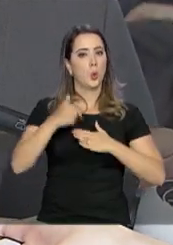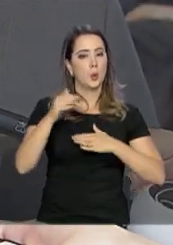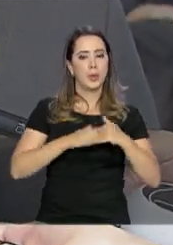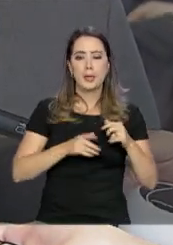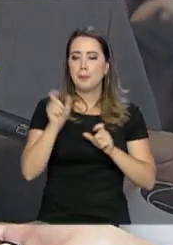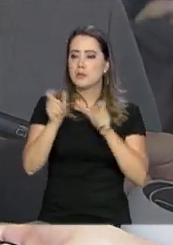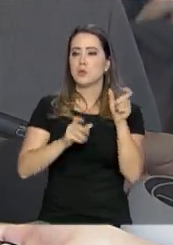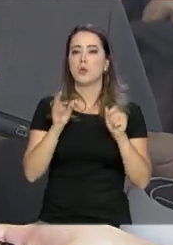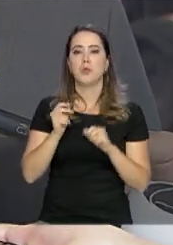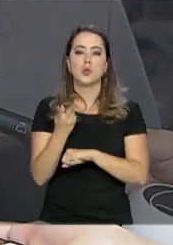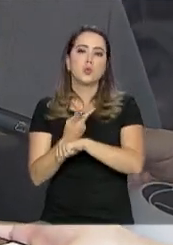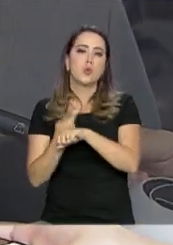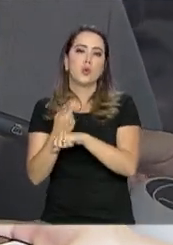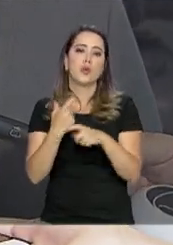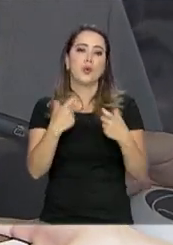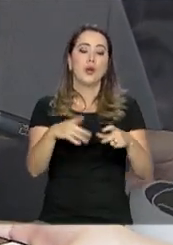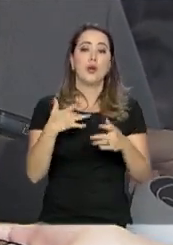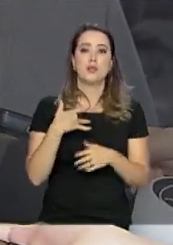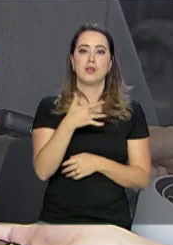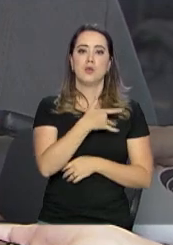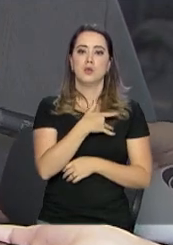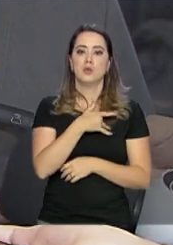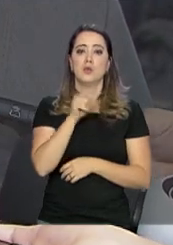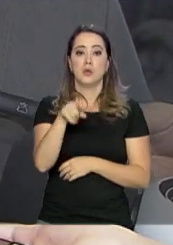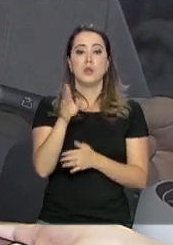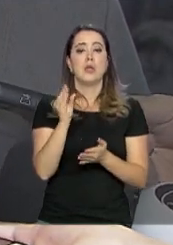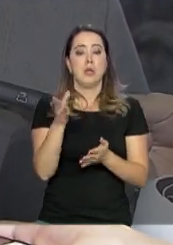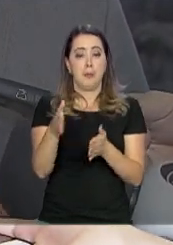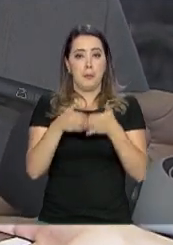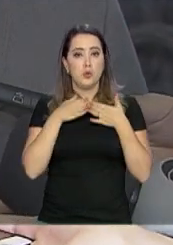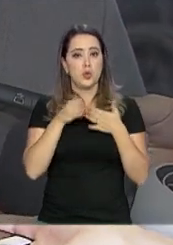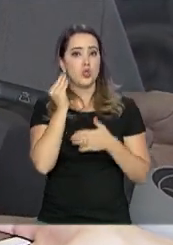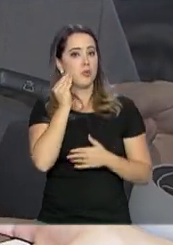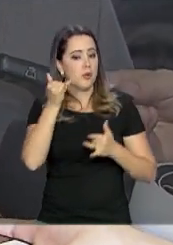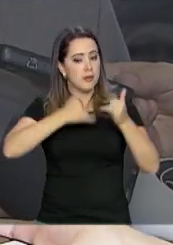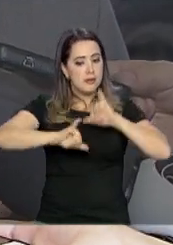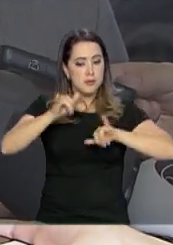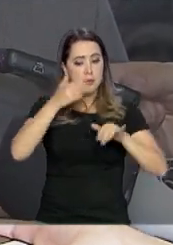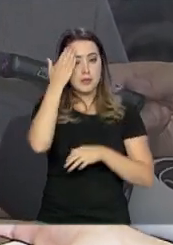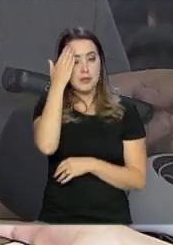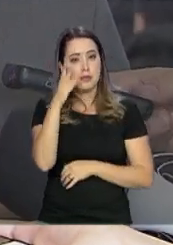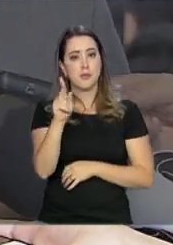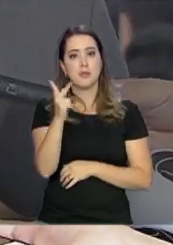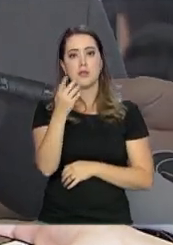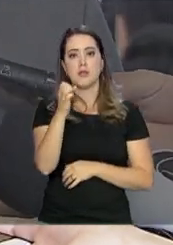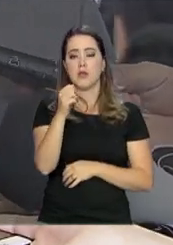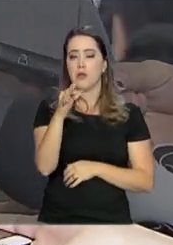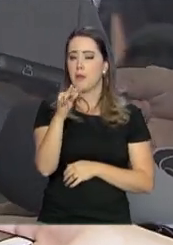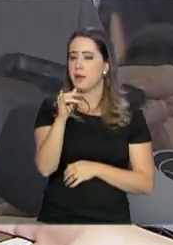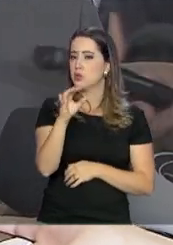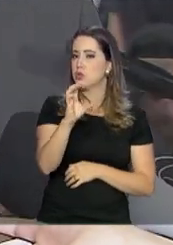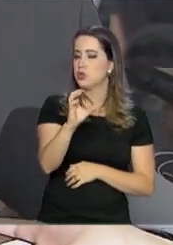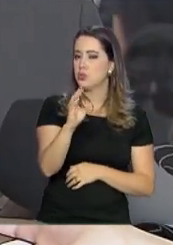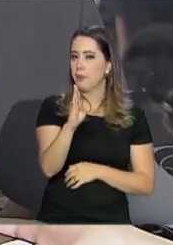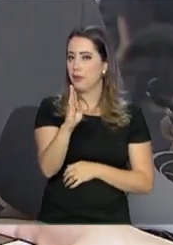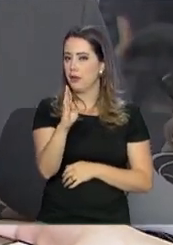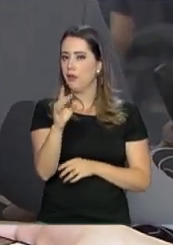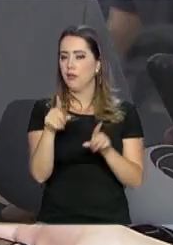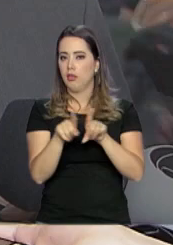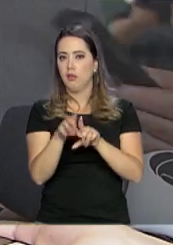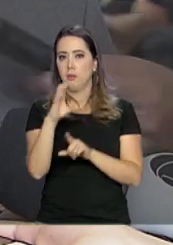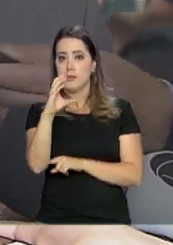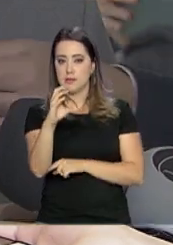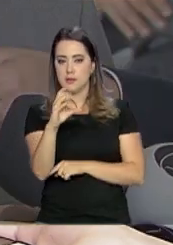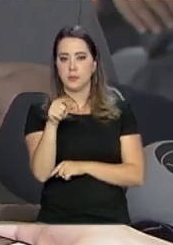buscar uma unidade de saúde e ser testada para a hepatite B e C. Esses